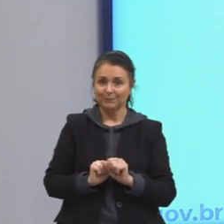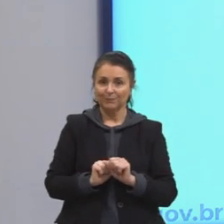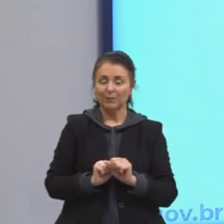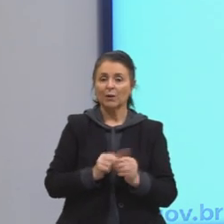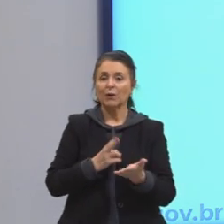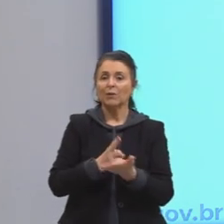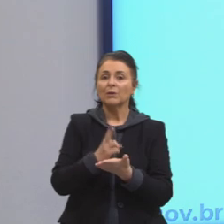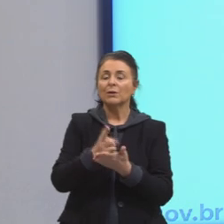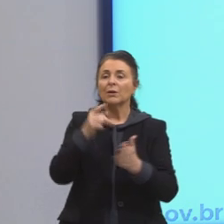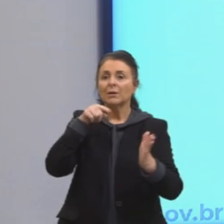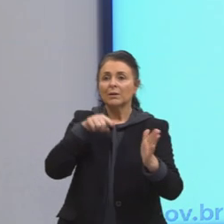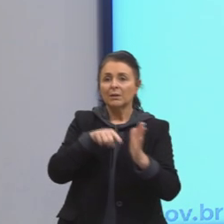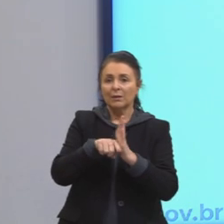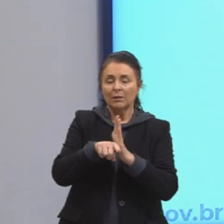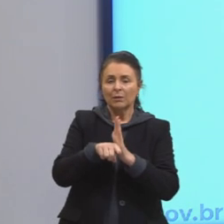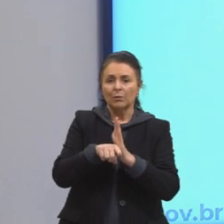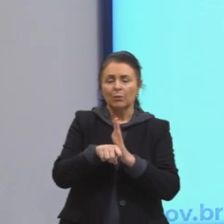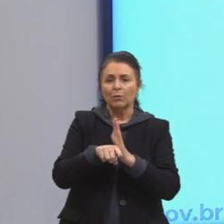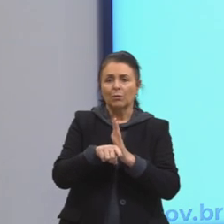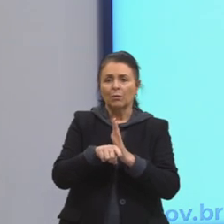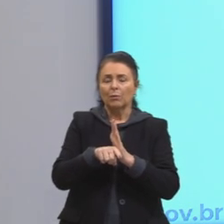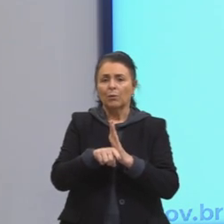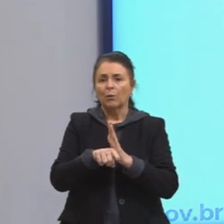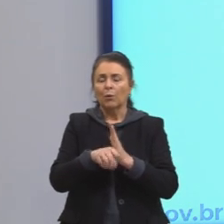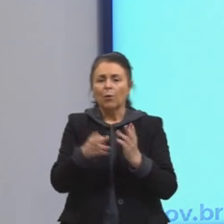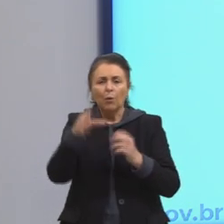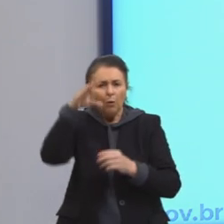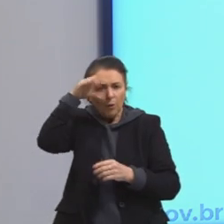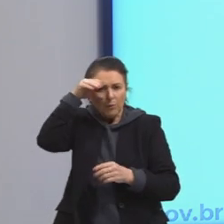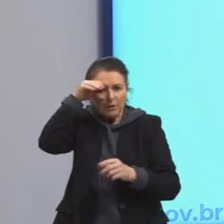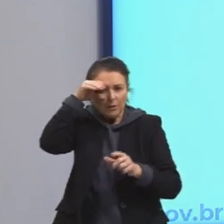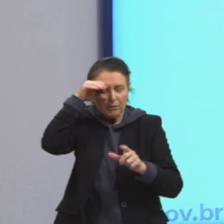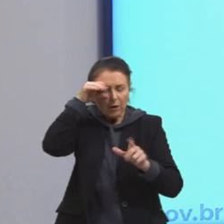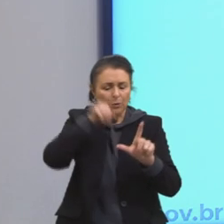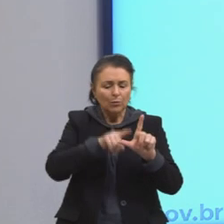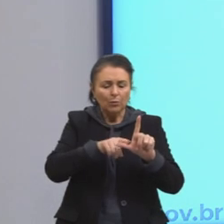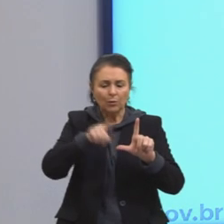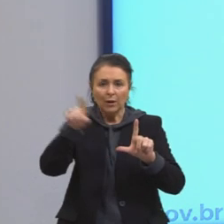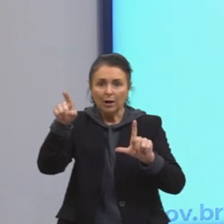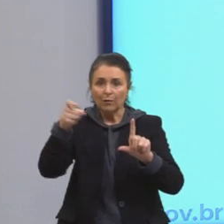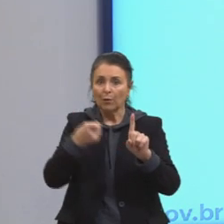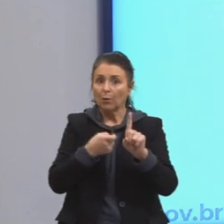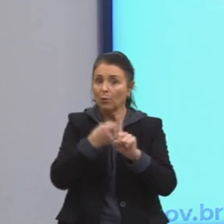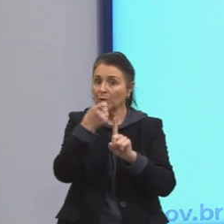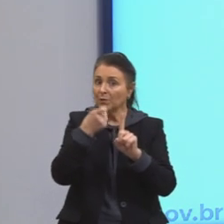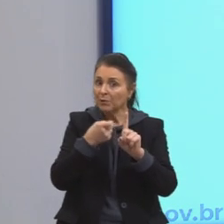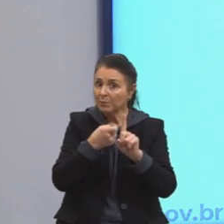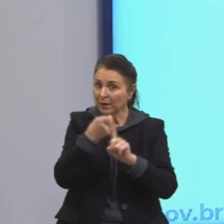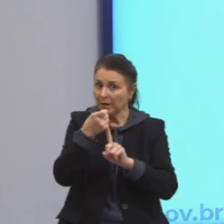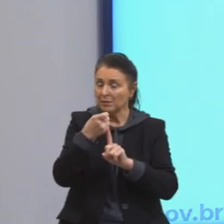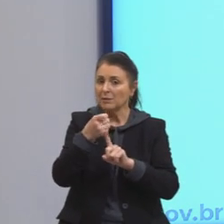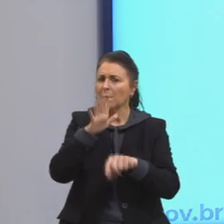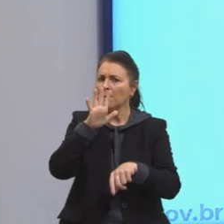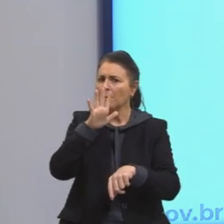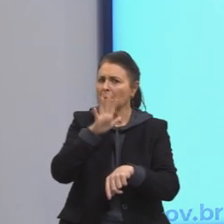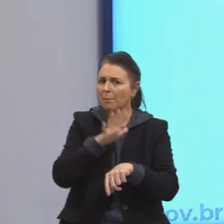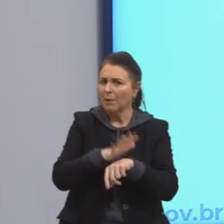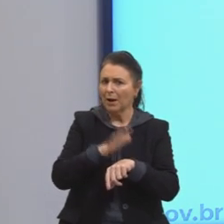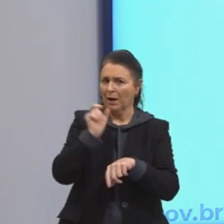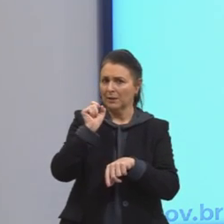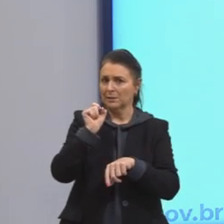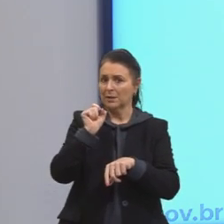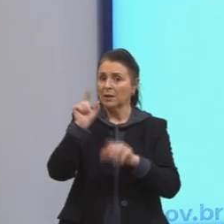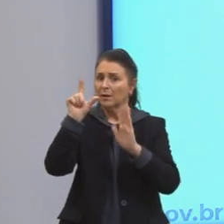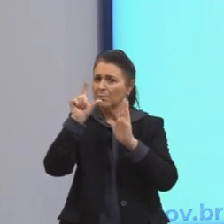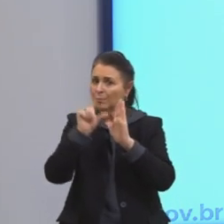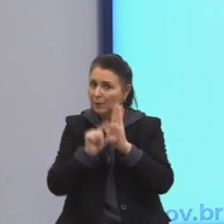Continuando a nossa perguntinha. De acordo com o gráfico, os meses em que ocorreram, respectivamente, a maior e a menor venda